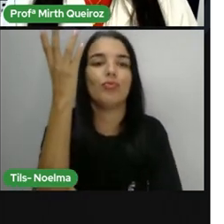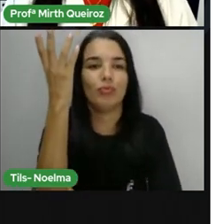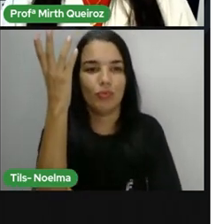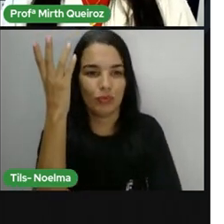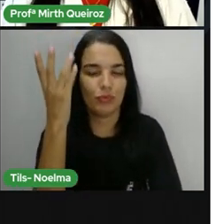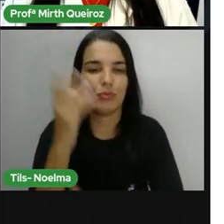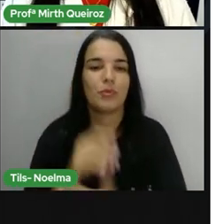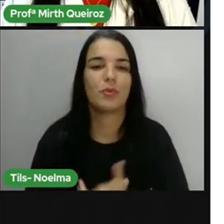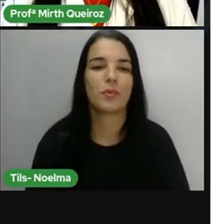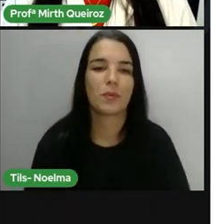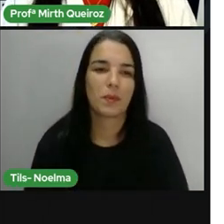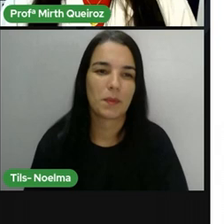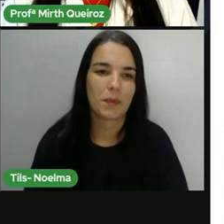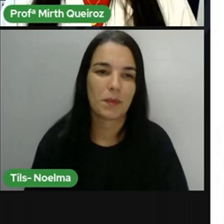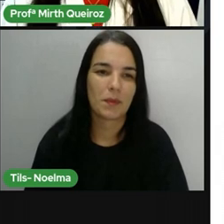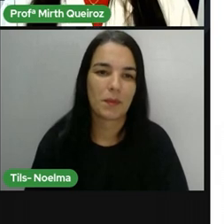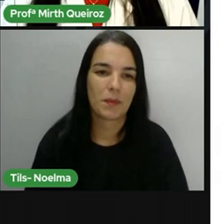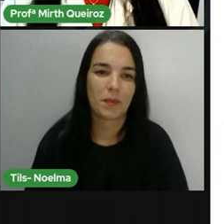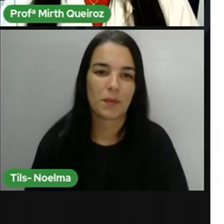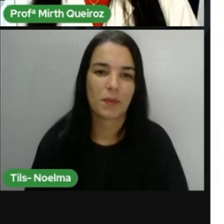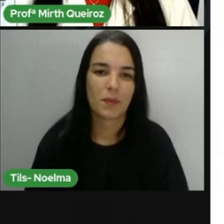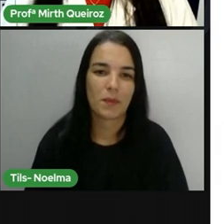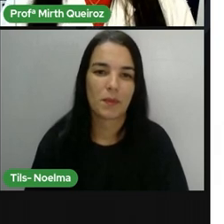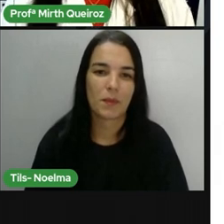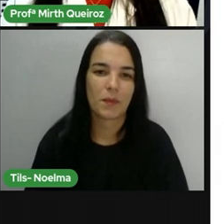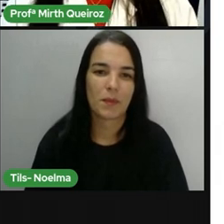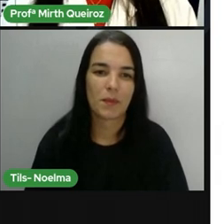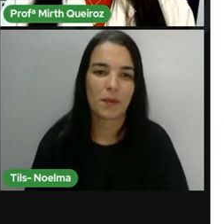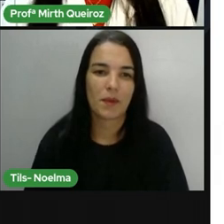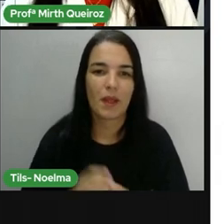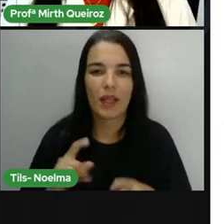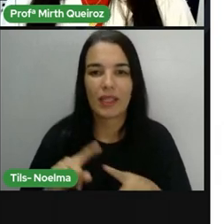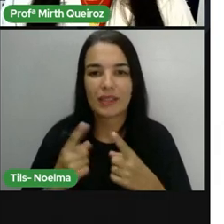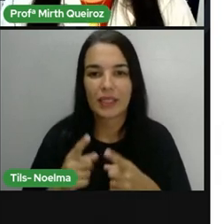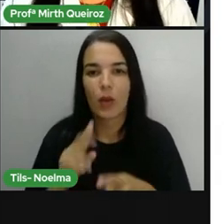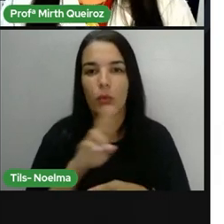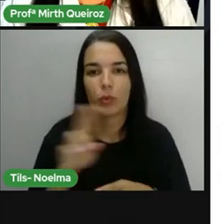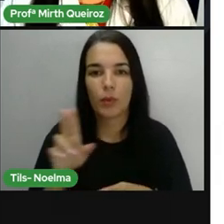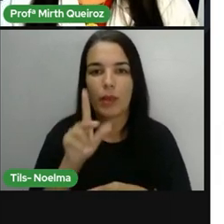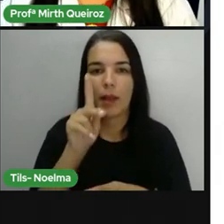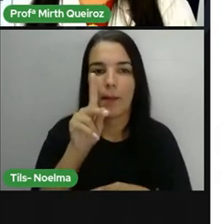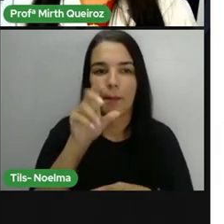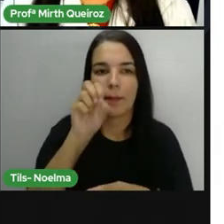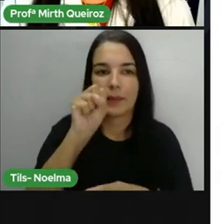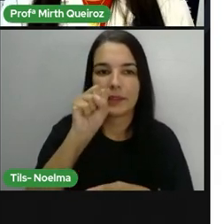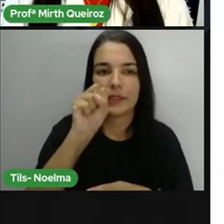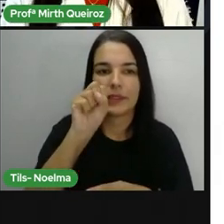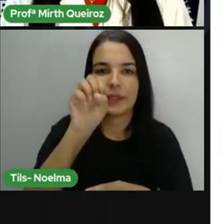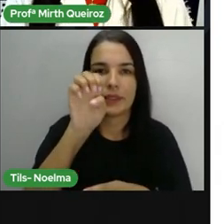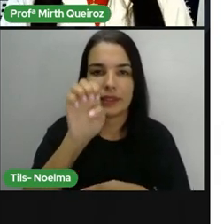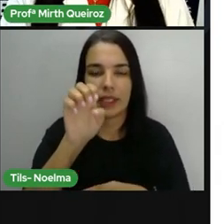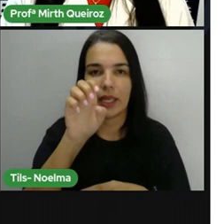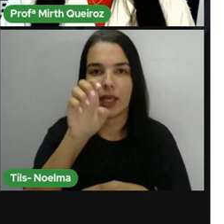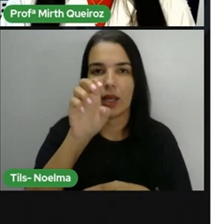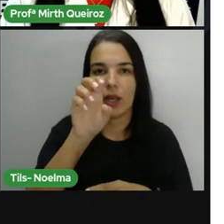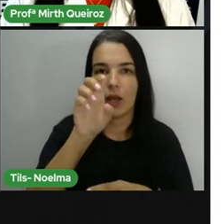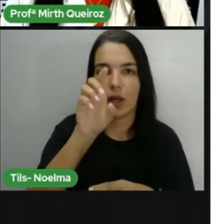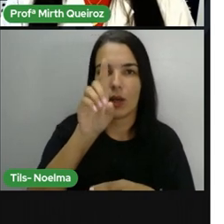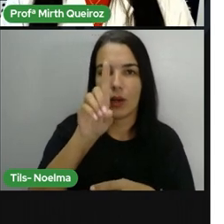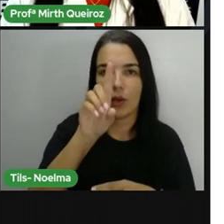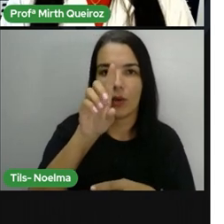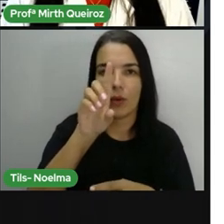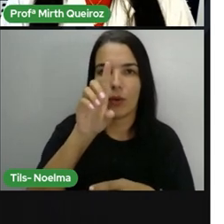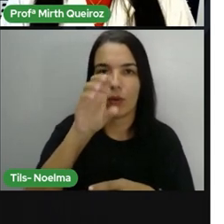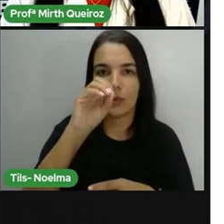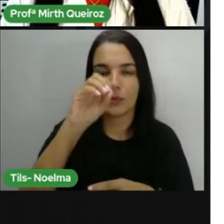fruto, certo? A fruta. E aí a gente chama de pseudofruto, que vocês vão ver mais lá pra frente, né? Na